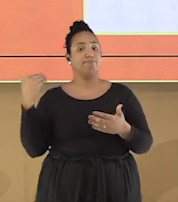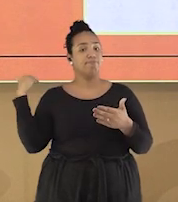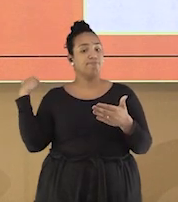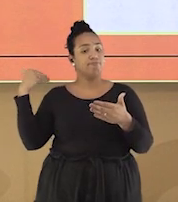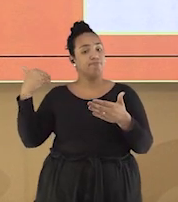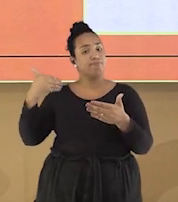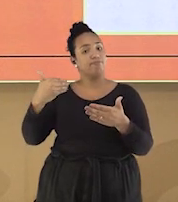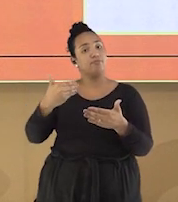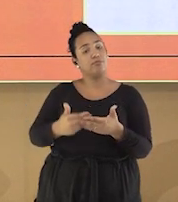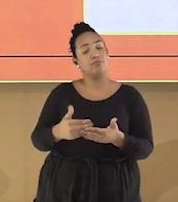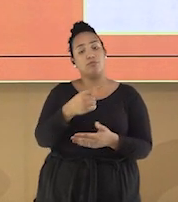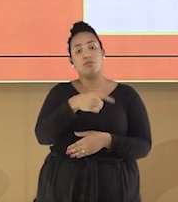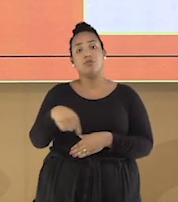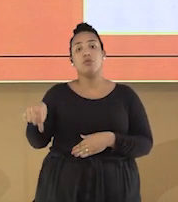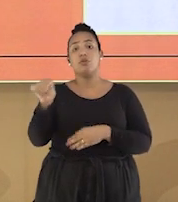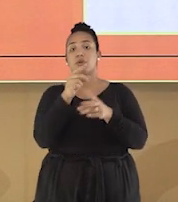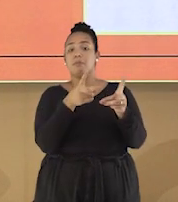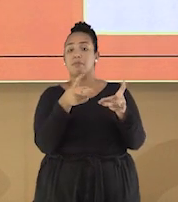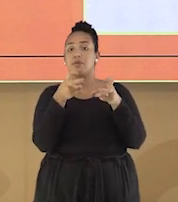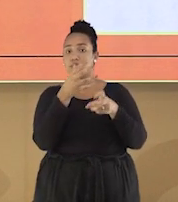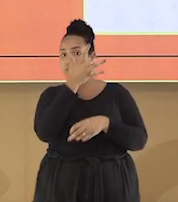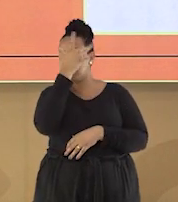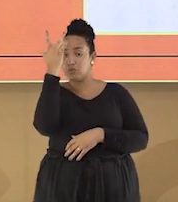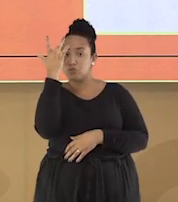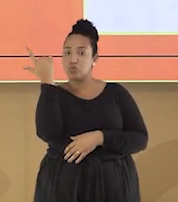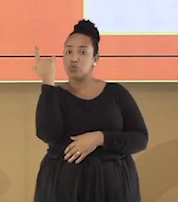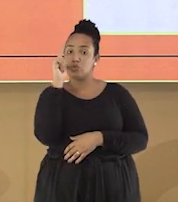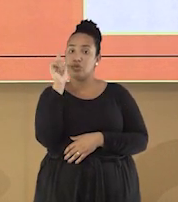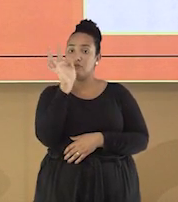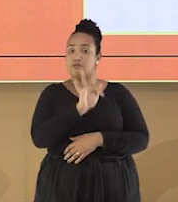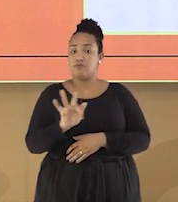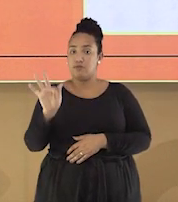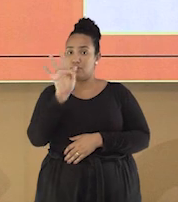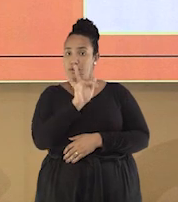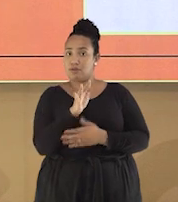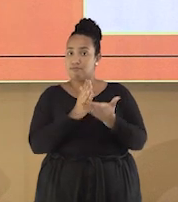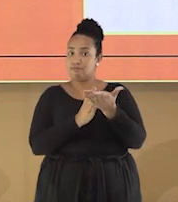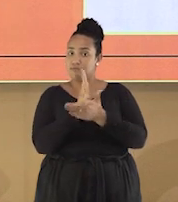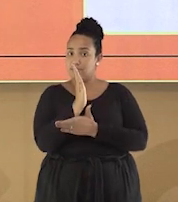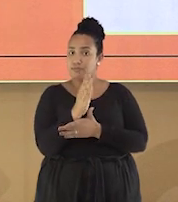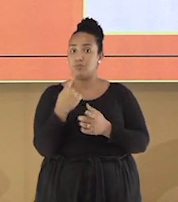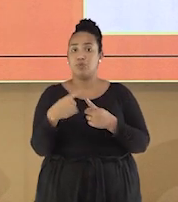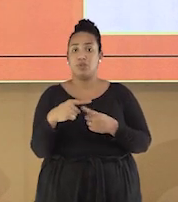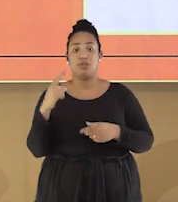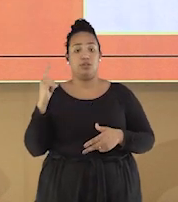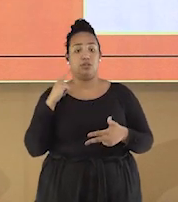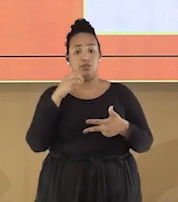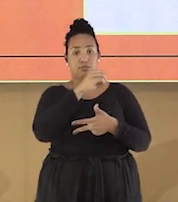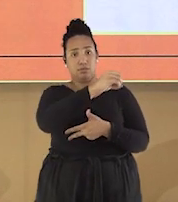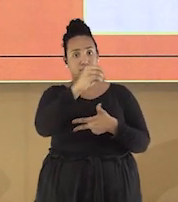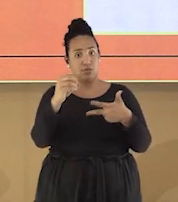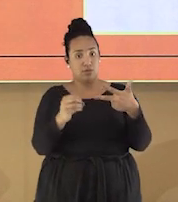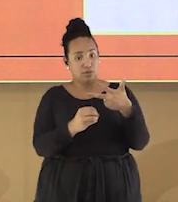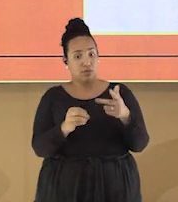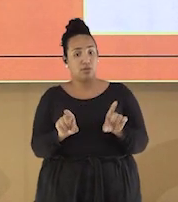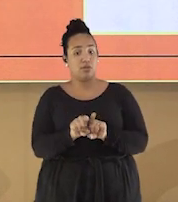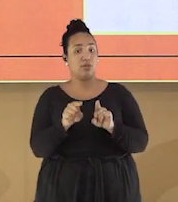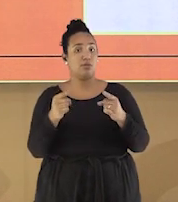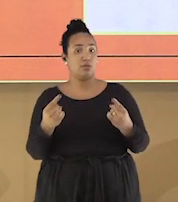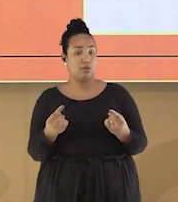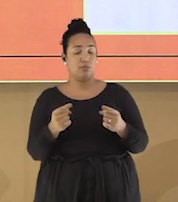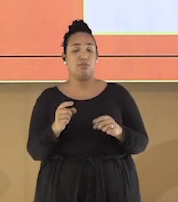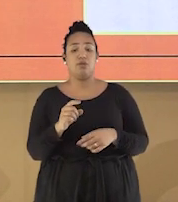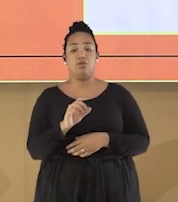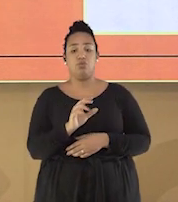a democratização do acesso ao ensino superior, por meio do Exame Nacional do Ensino Médio, o Enem, e do Sistema de Seleção